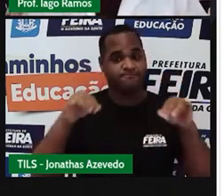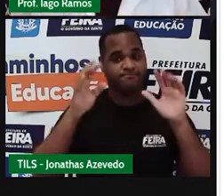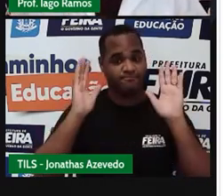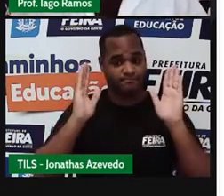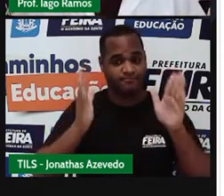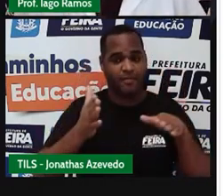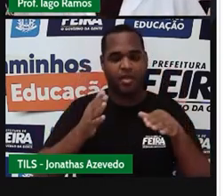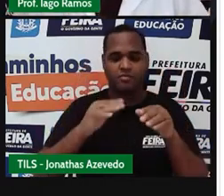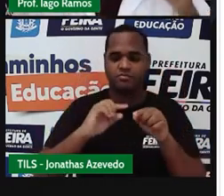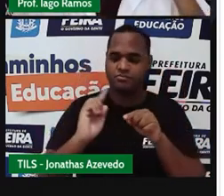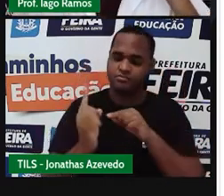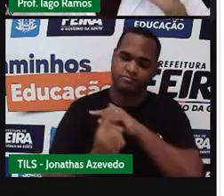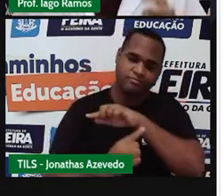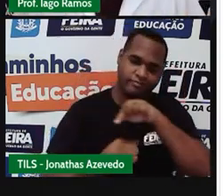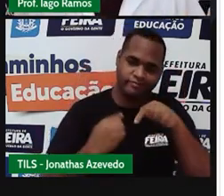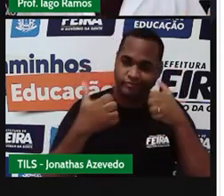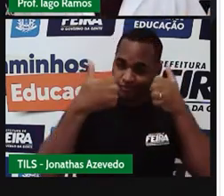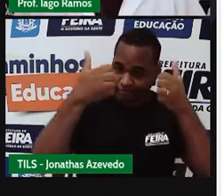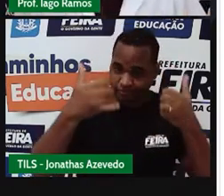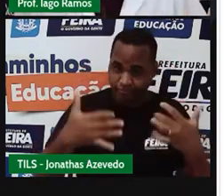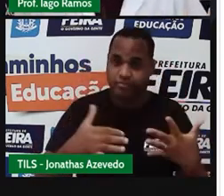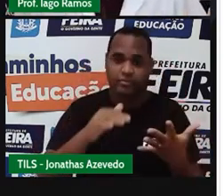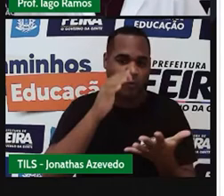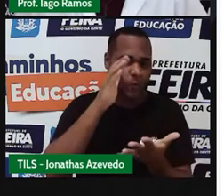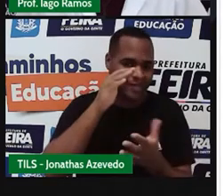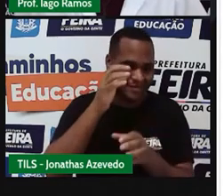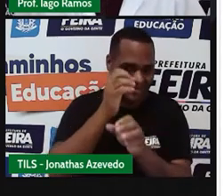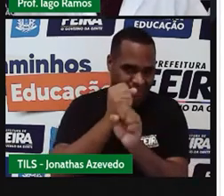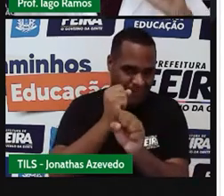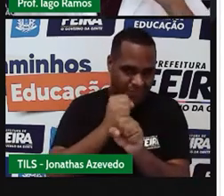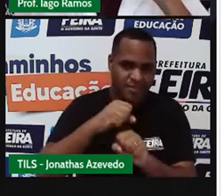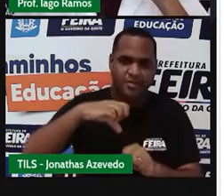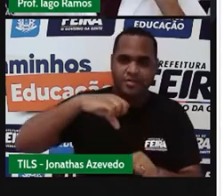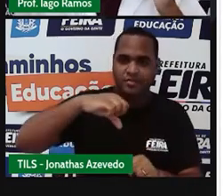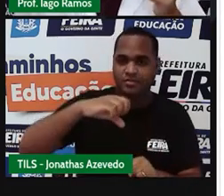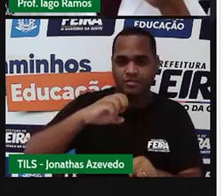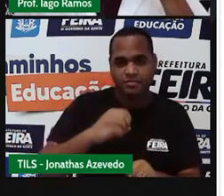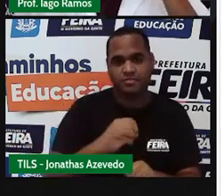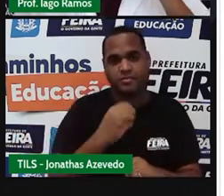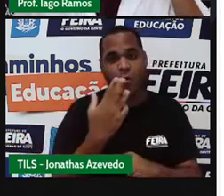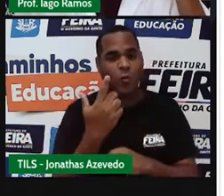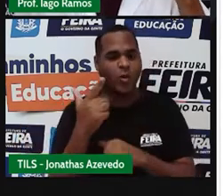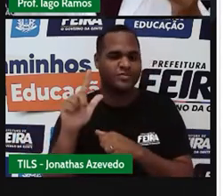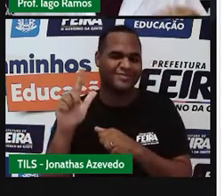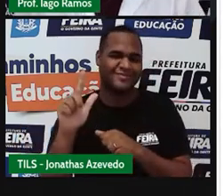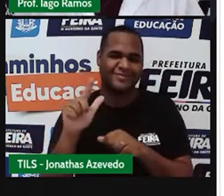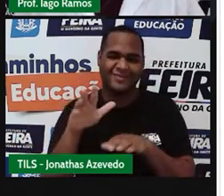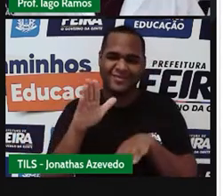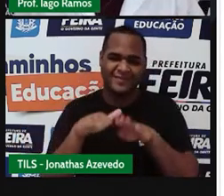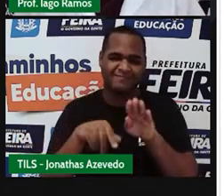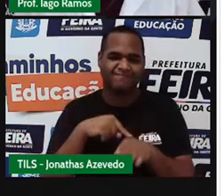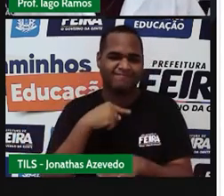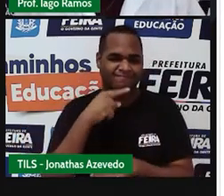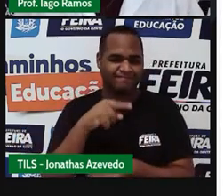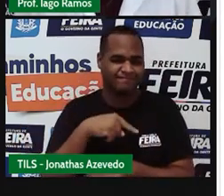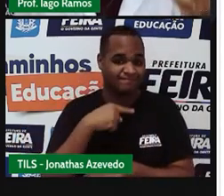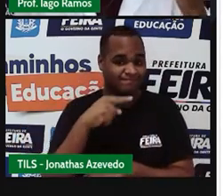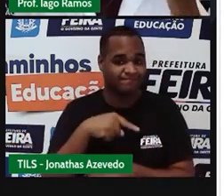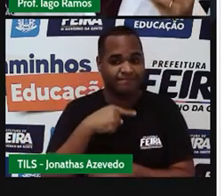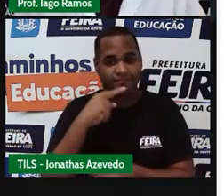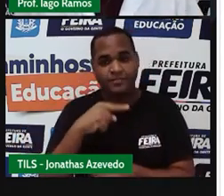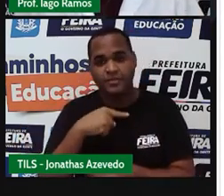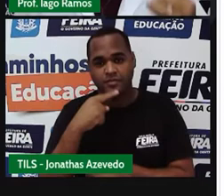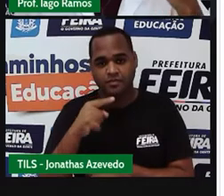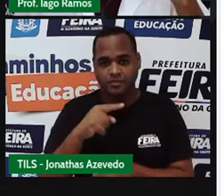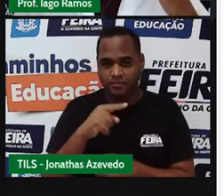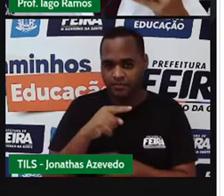bastante circulada essa curiosidade sobre a tabuada do 9, a outra talvez não, né? Então